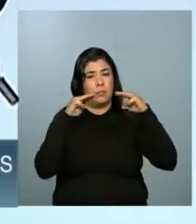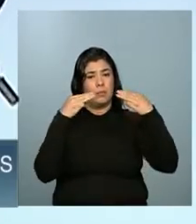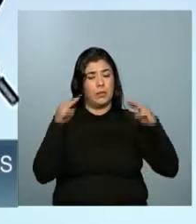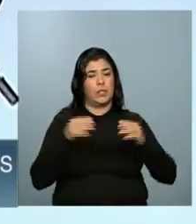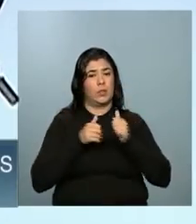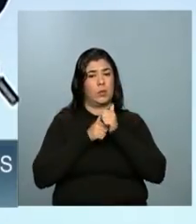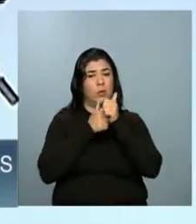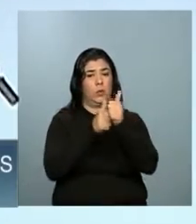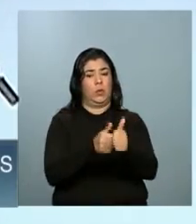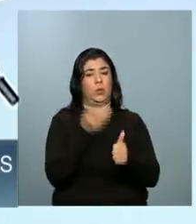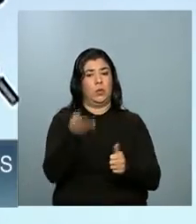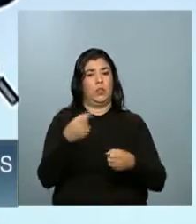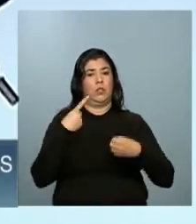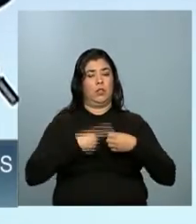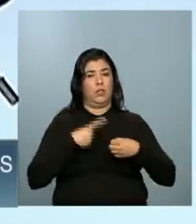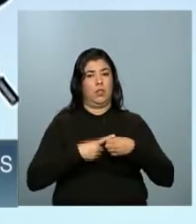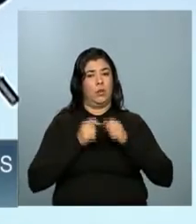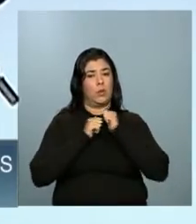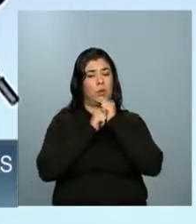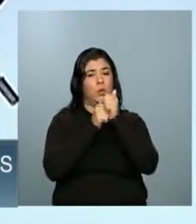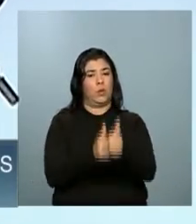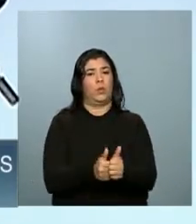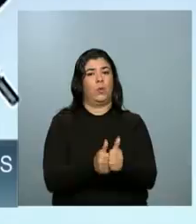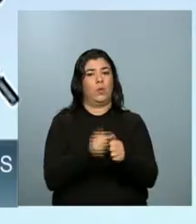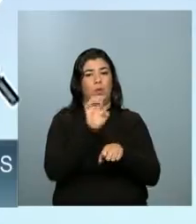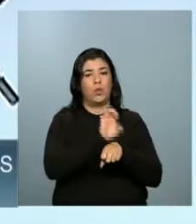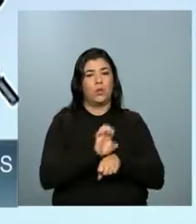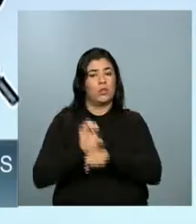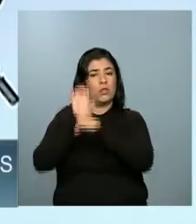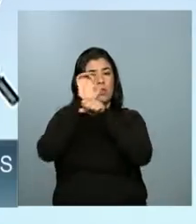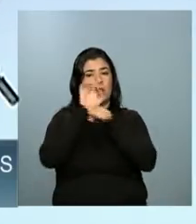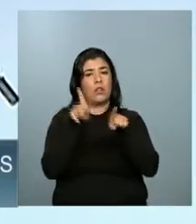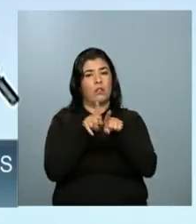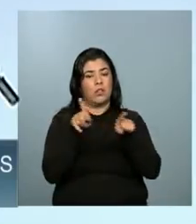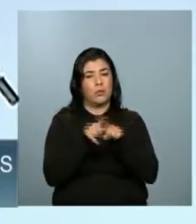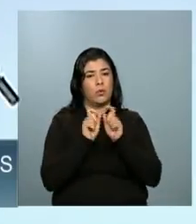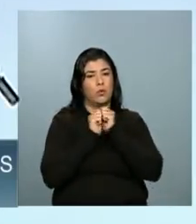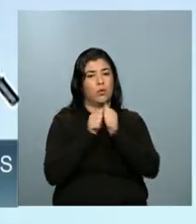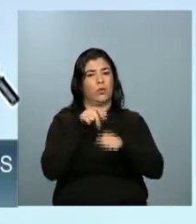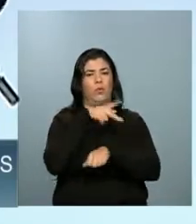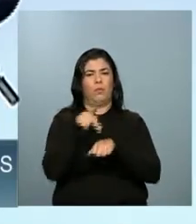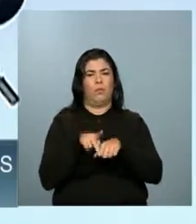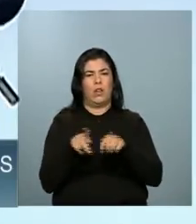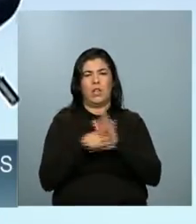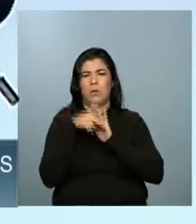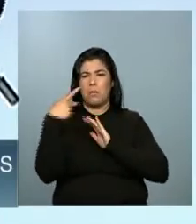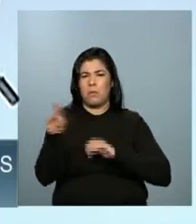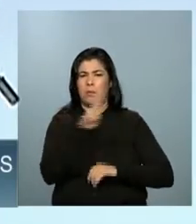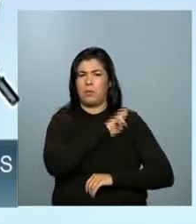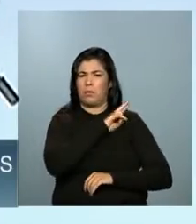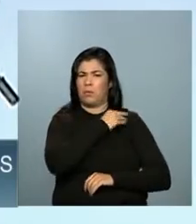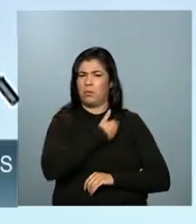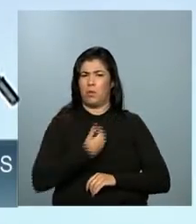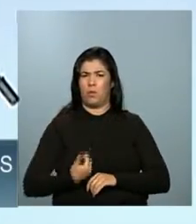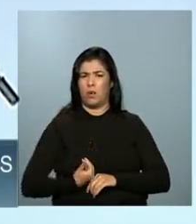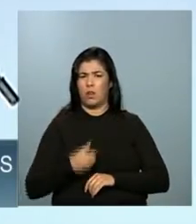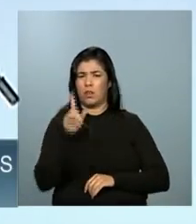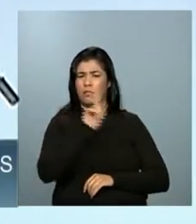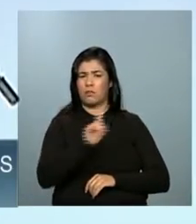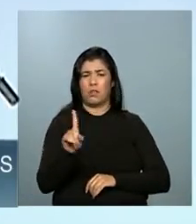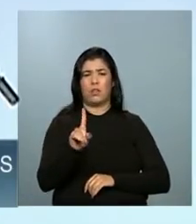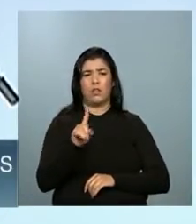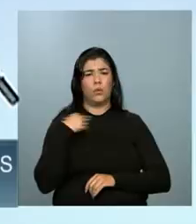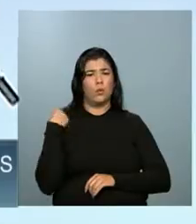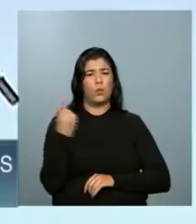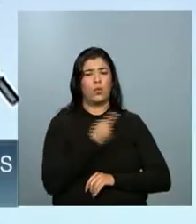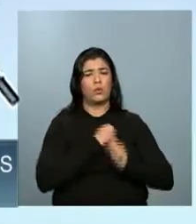de conduzir a cidade, de conduzir o Estado, de conduzir o país, não é somente dos governantes, mas é de toda a